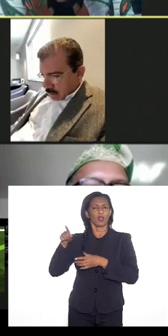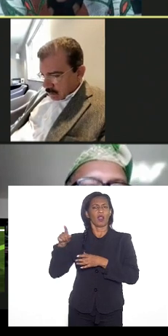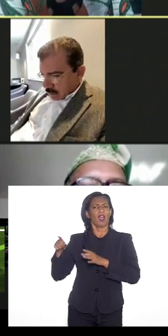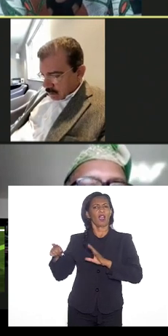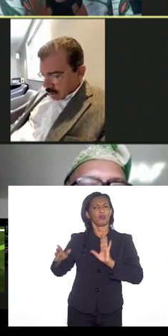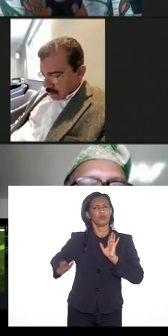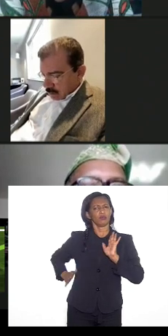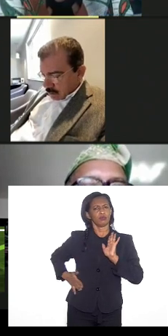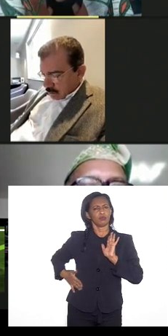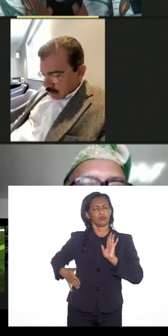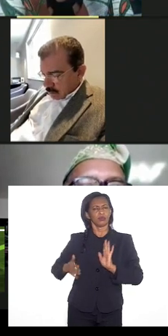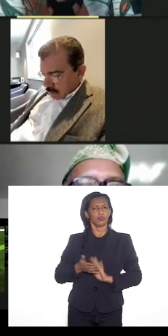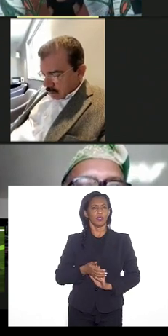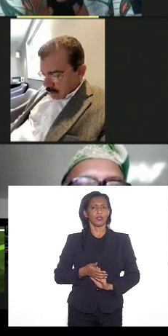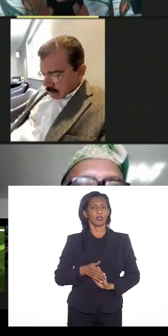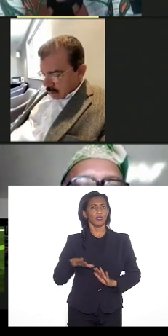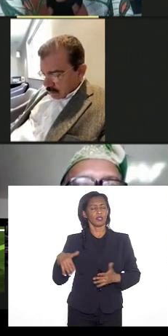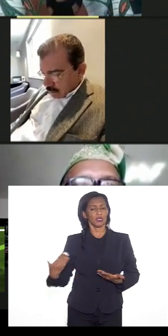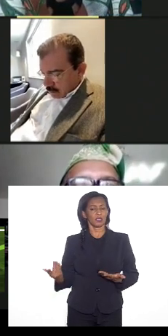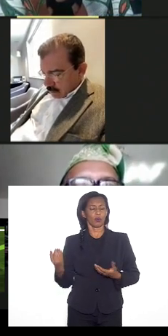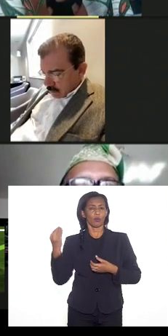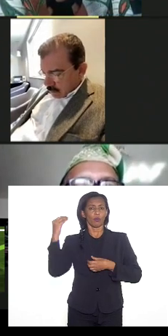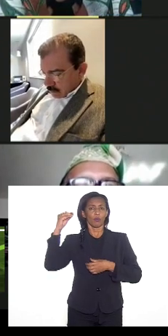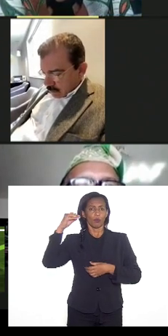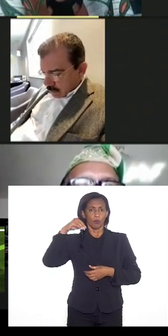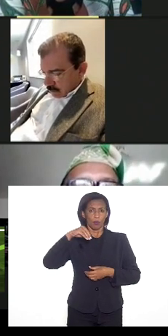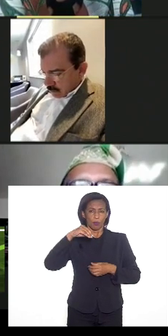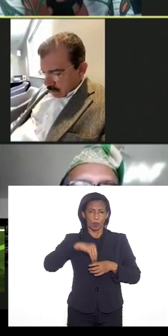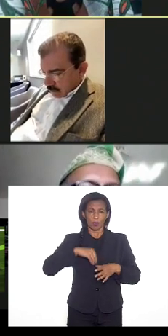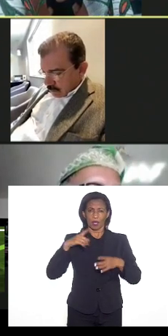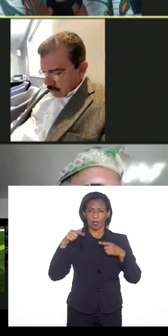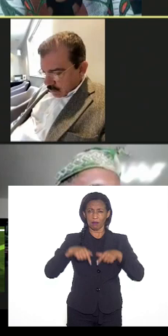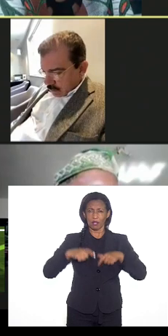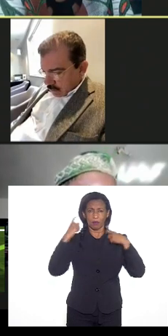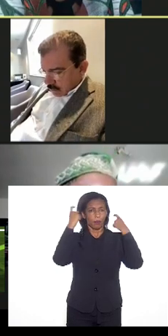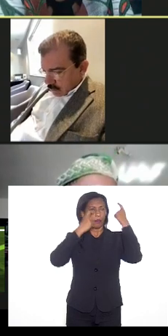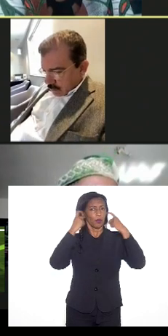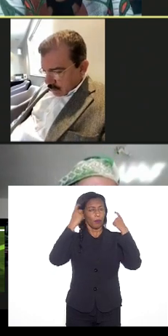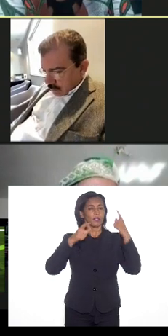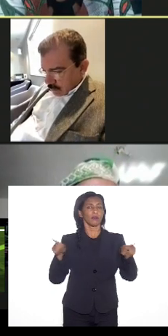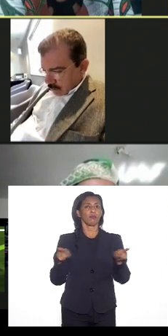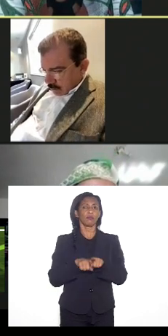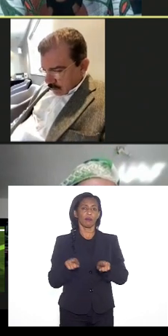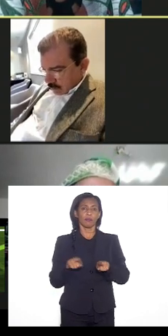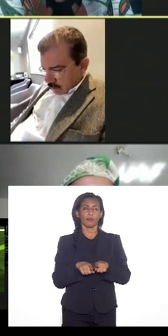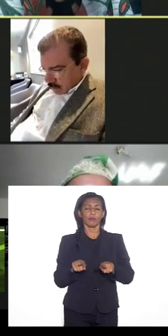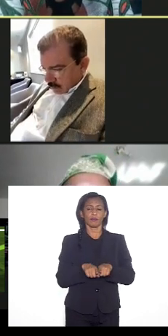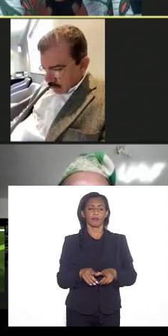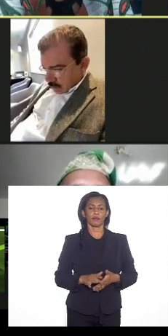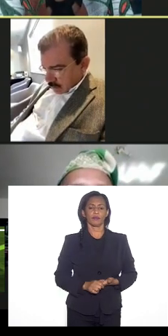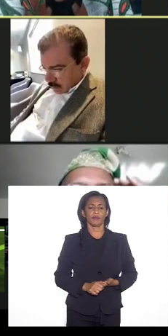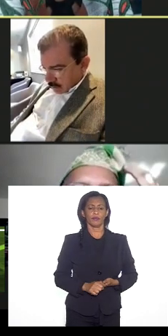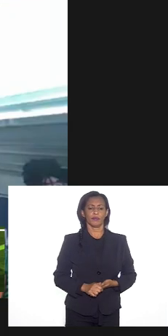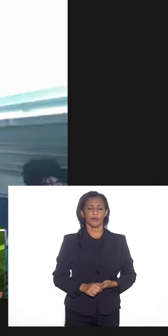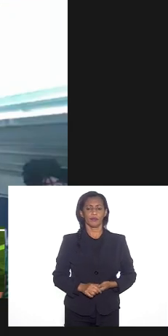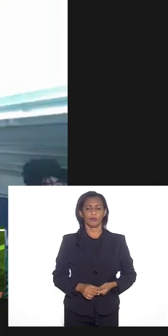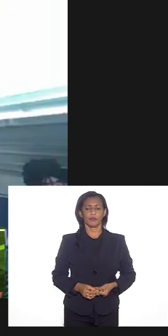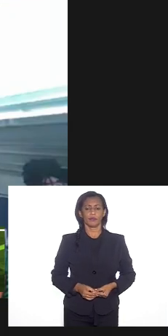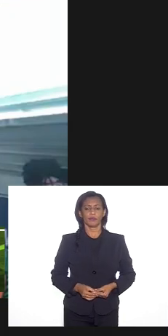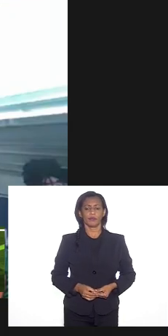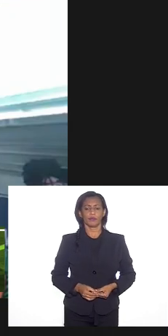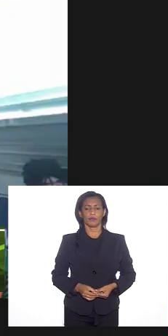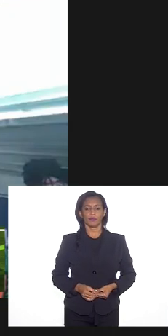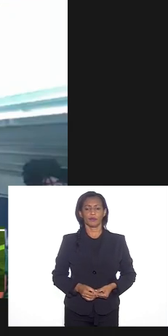tráfico então colocar aqui a minha preocupação também com a com a